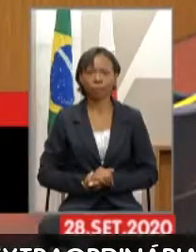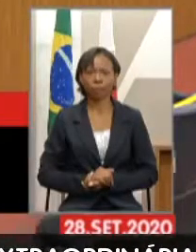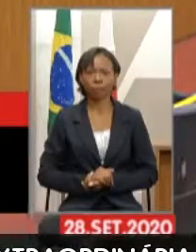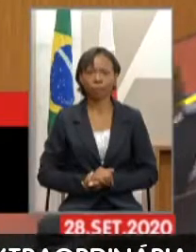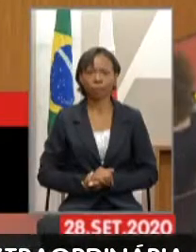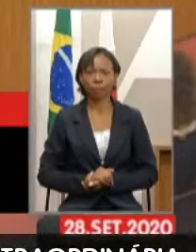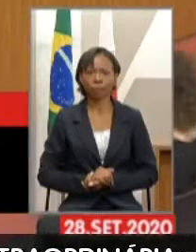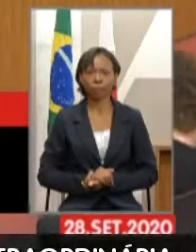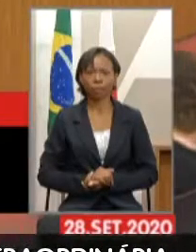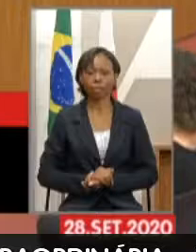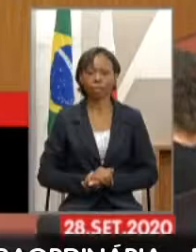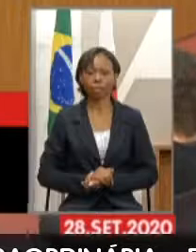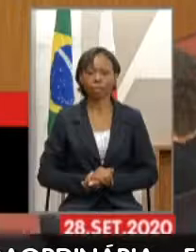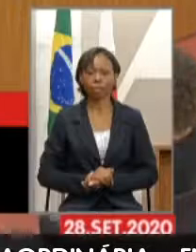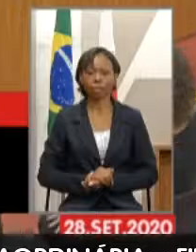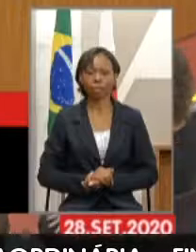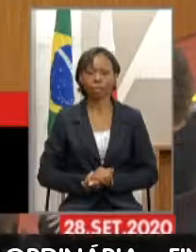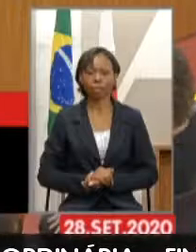Obrigado,